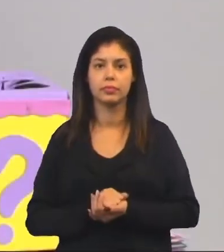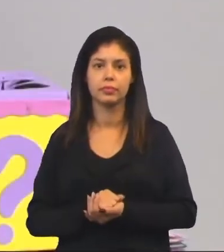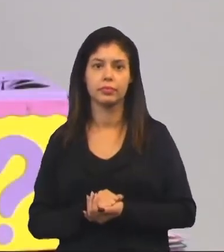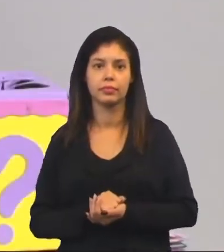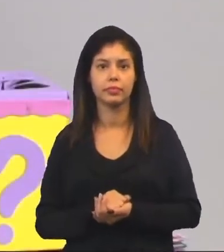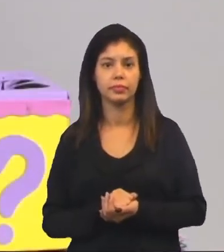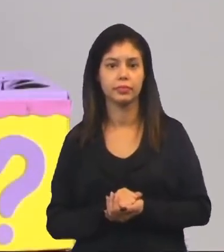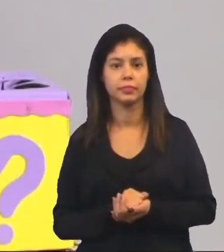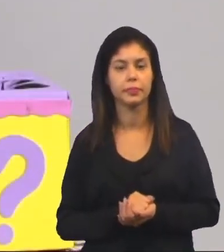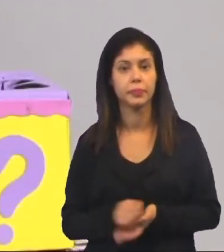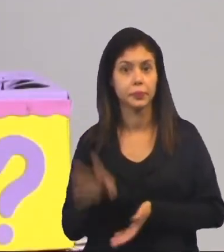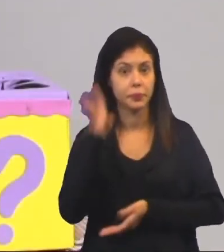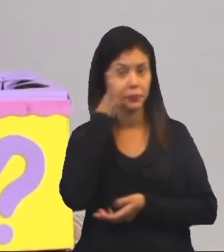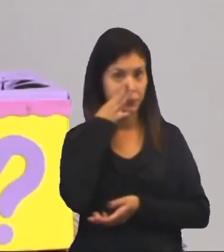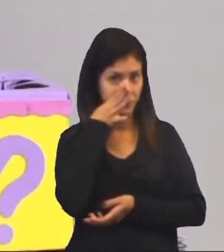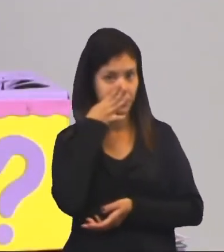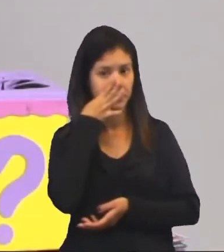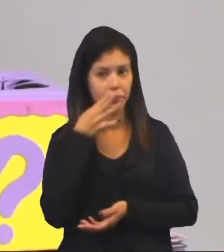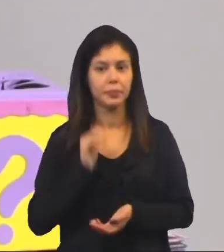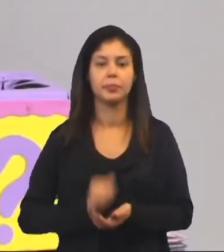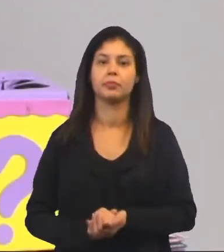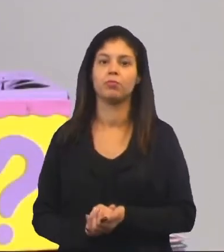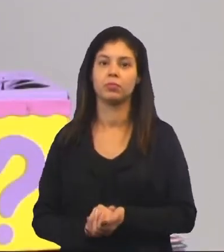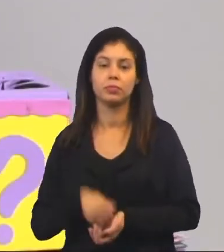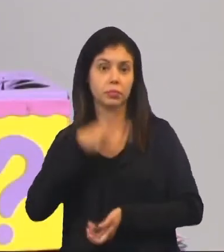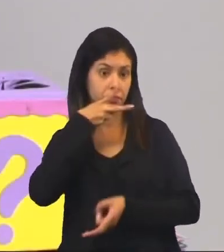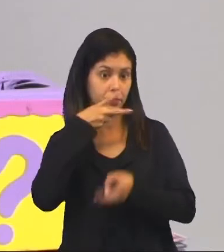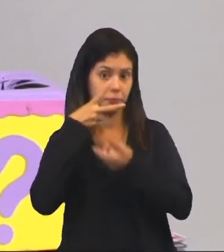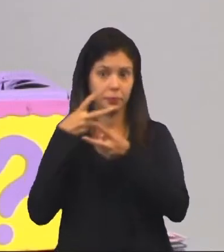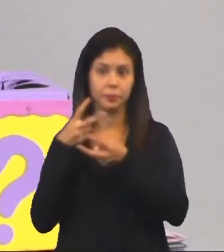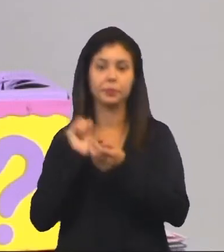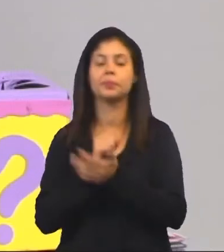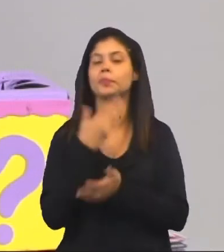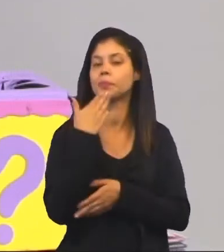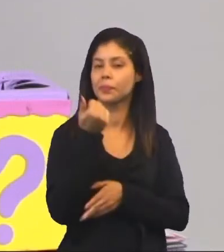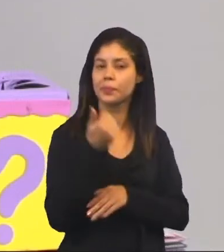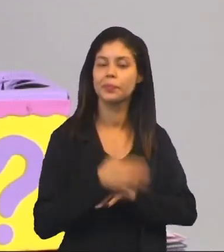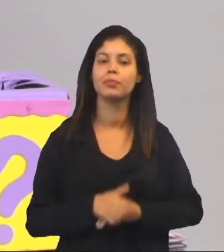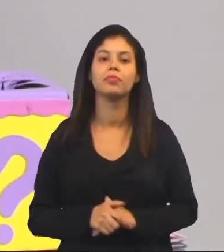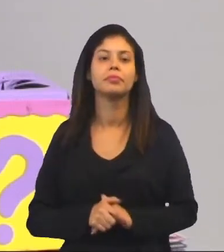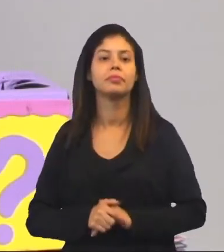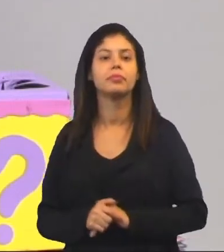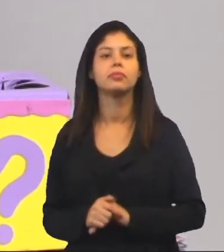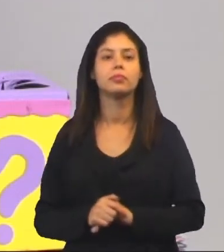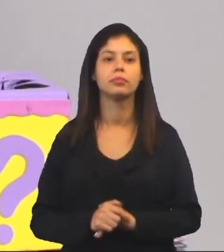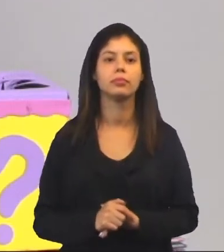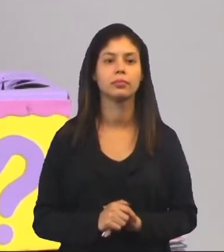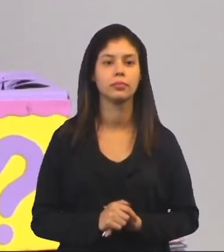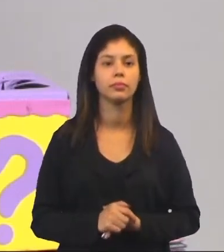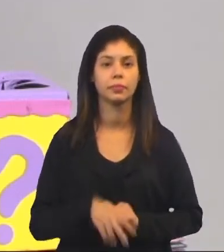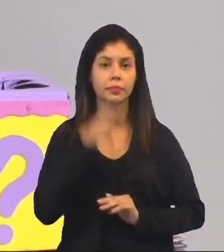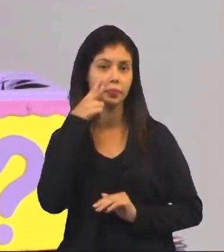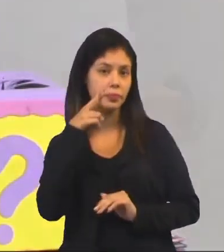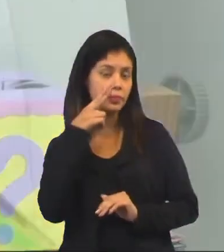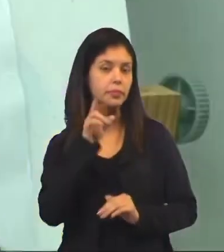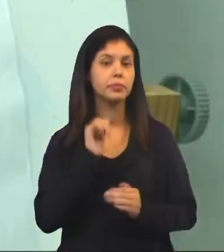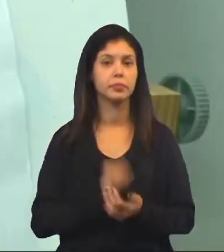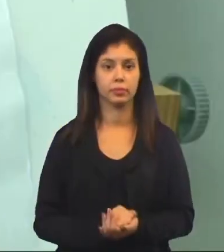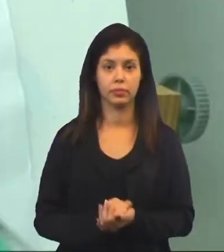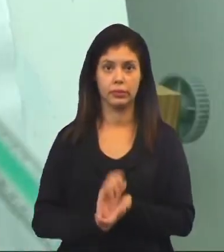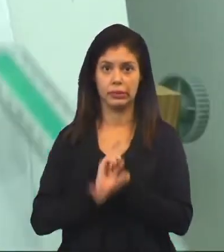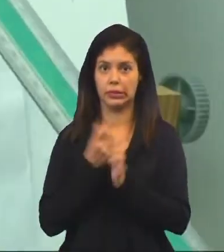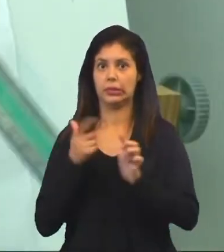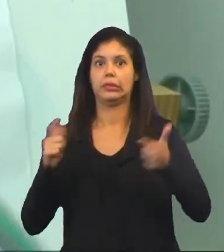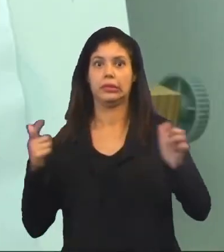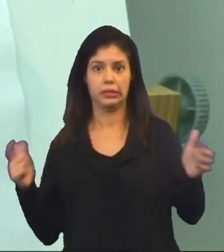se tornar atraente. Está atrativo. Está bom? Então, aqui vocês estão vendo que o hambúrguer é